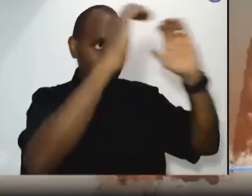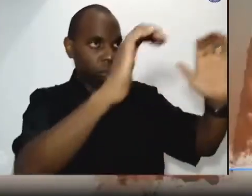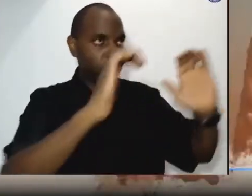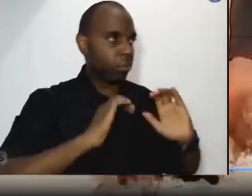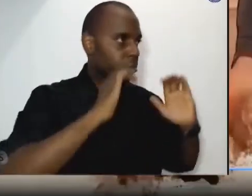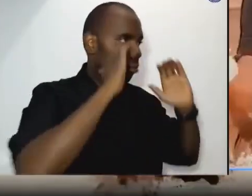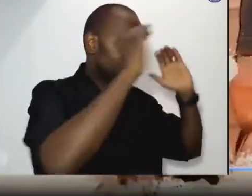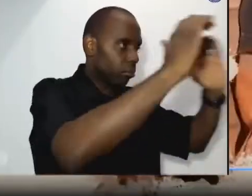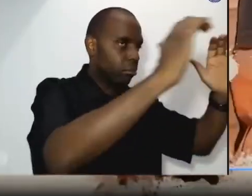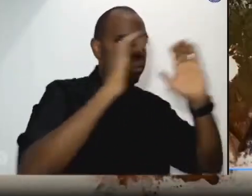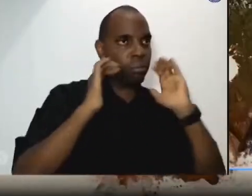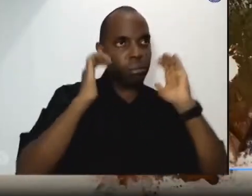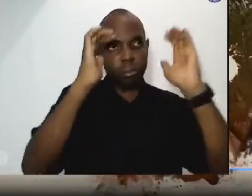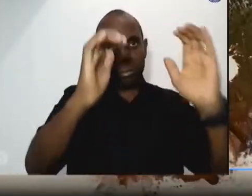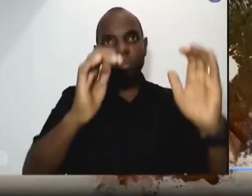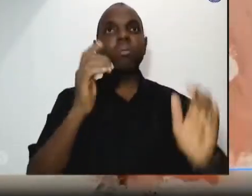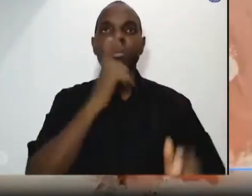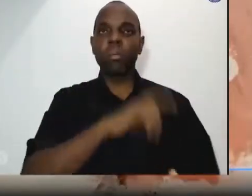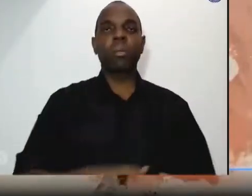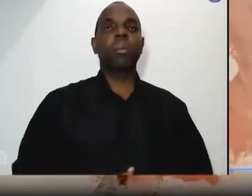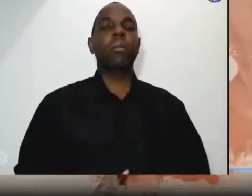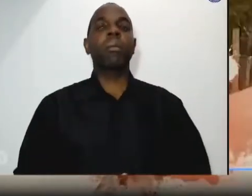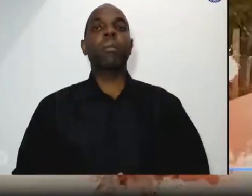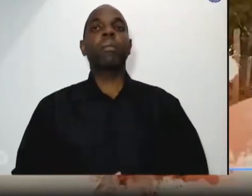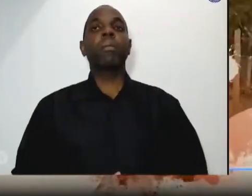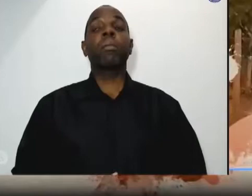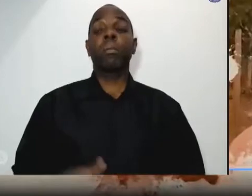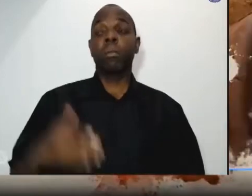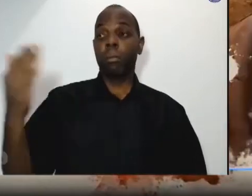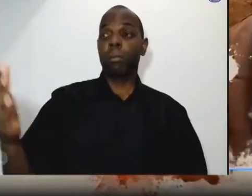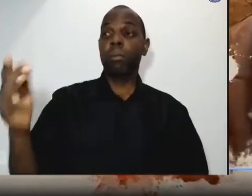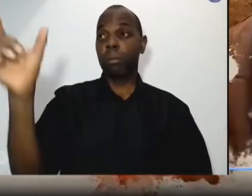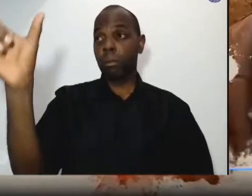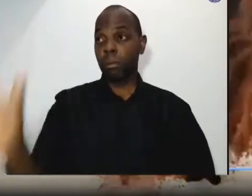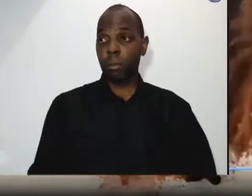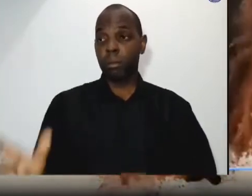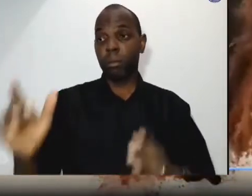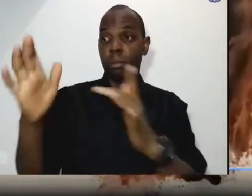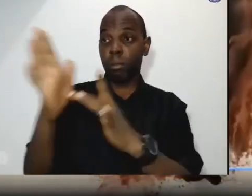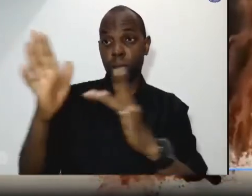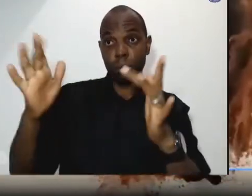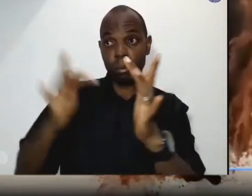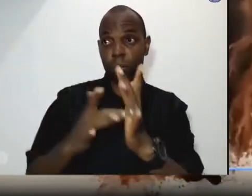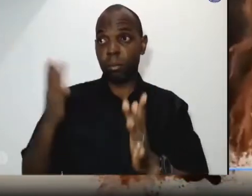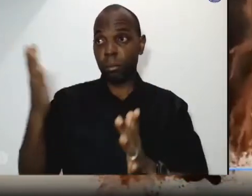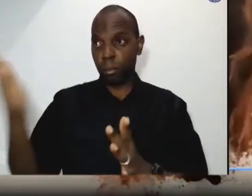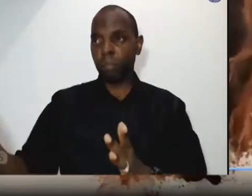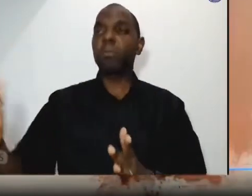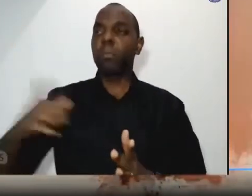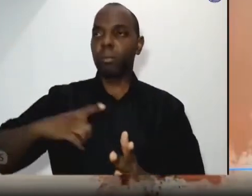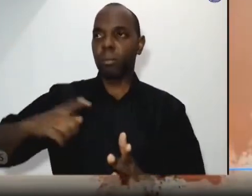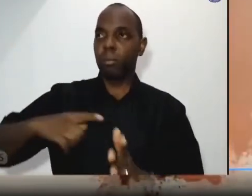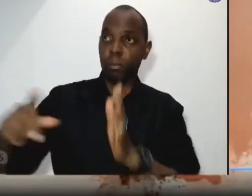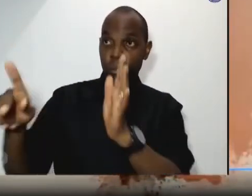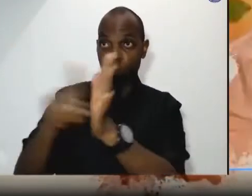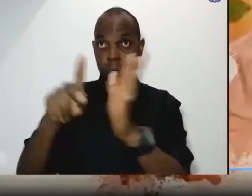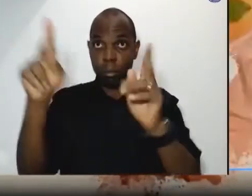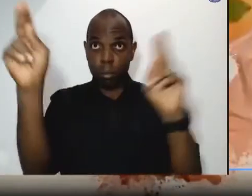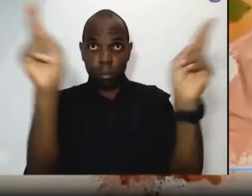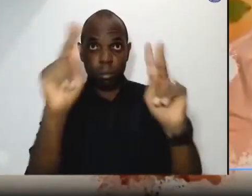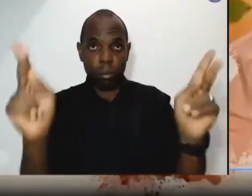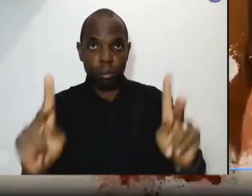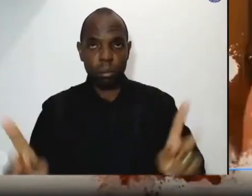Senhor, fazei de mim um instrumento de vossa paz. Senhor,